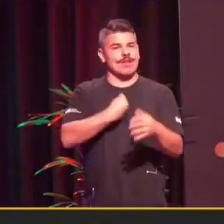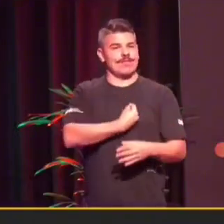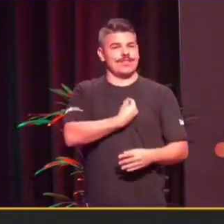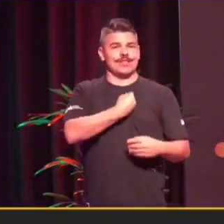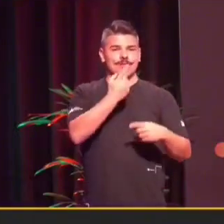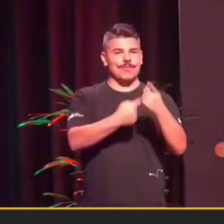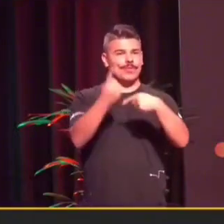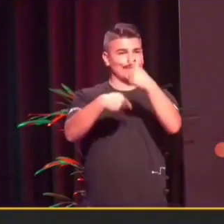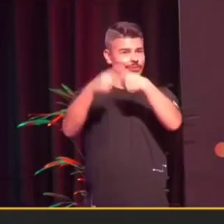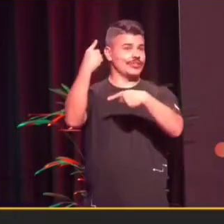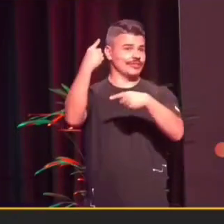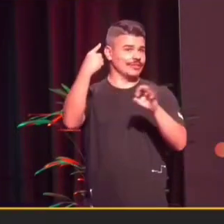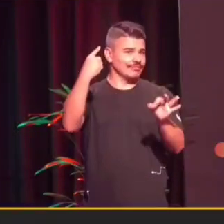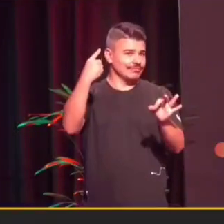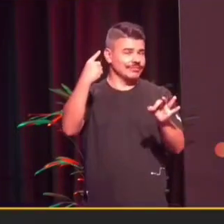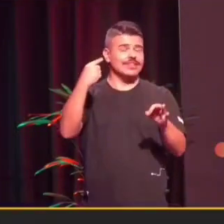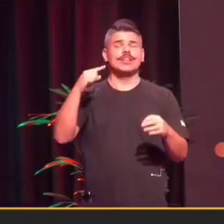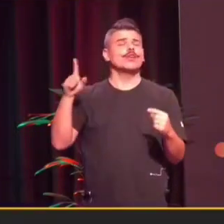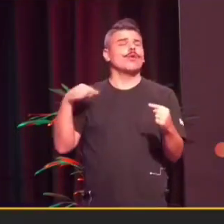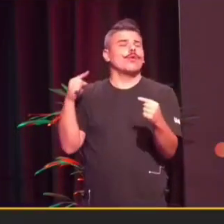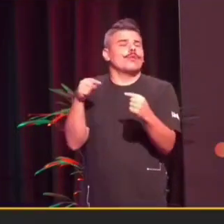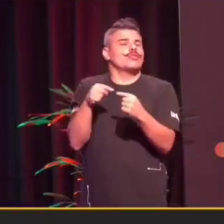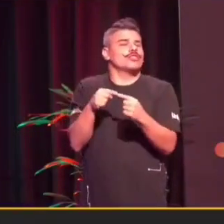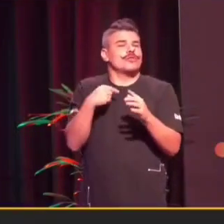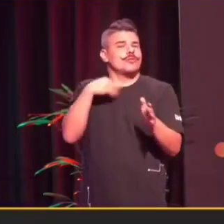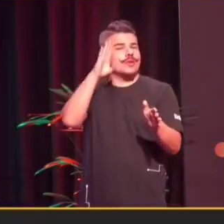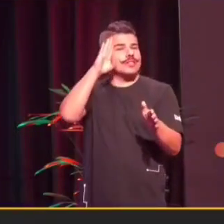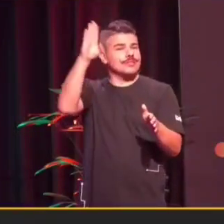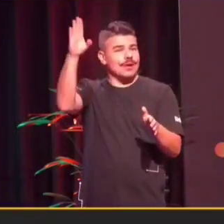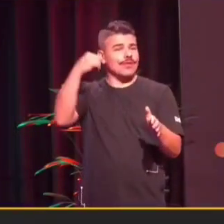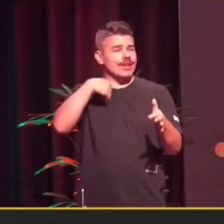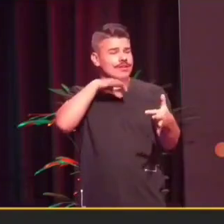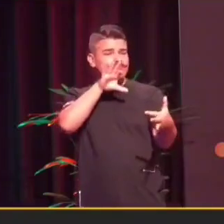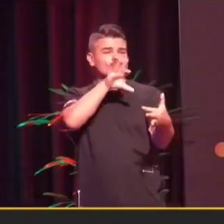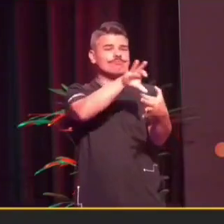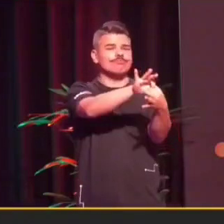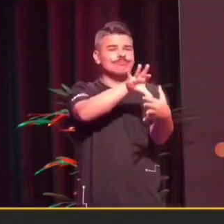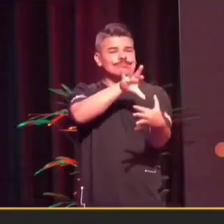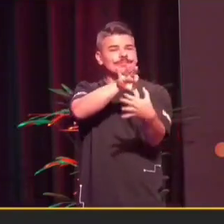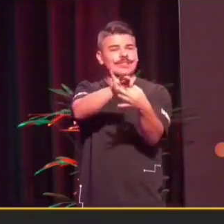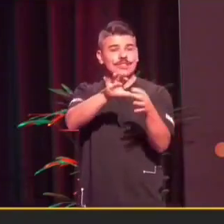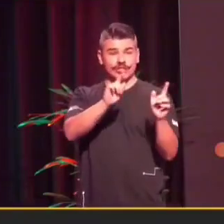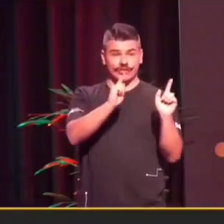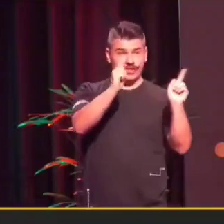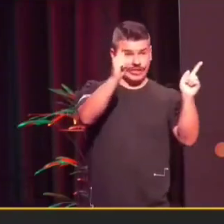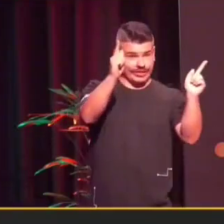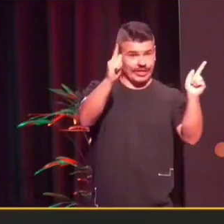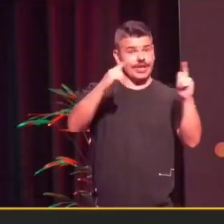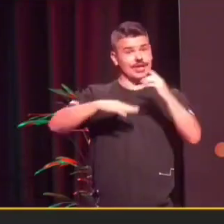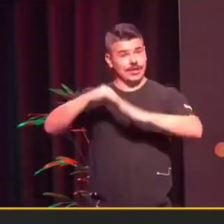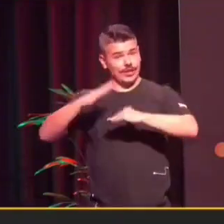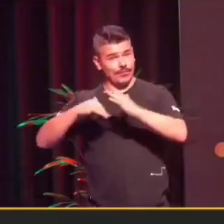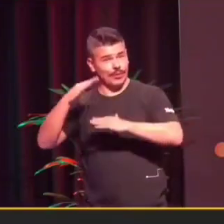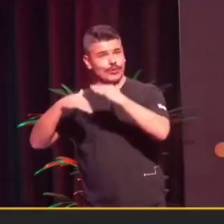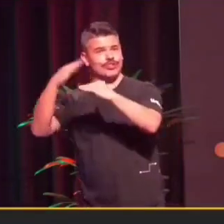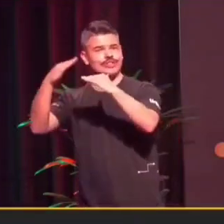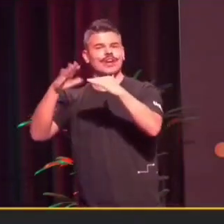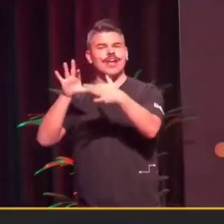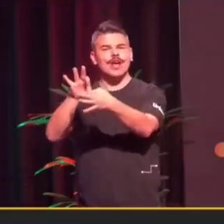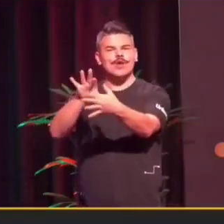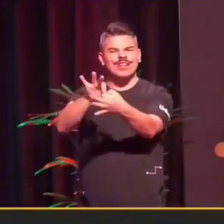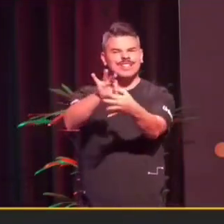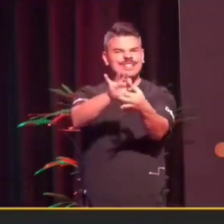costuma dizer que a nossa missão, mais do que conectar para uma vida divertida e produtiva, é conectar todos. Então, a gente se